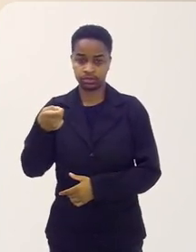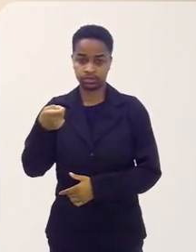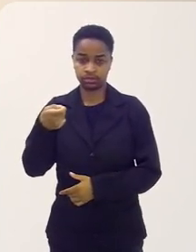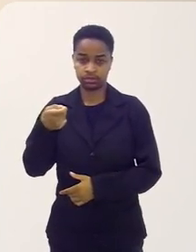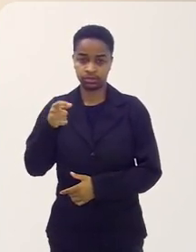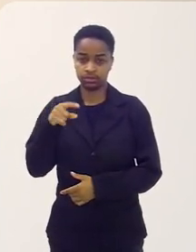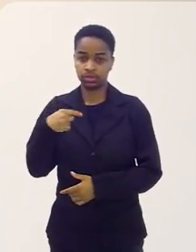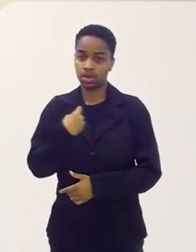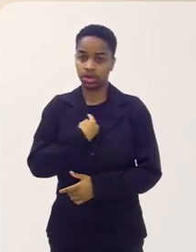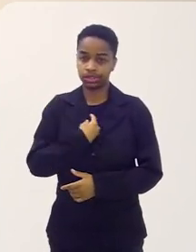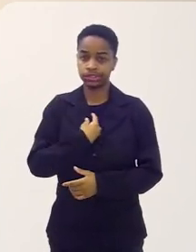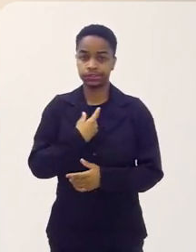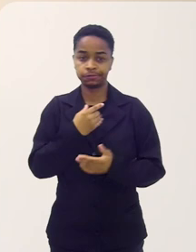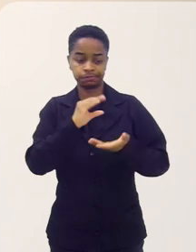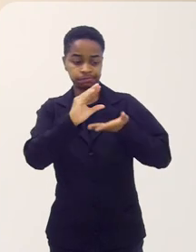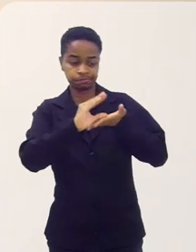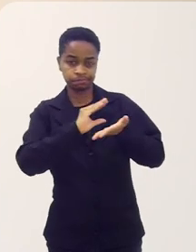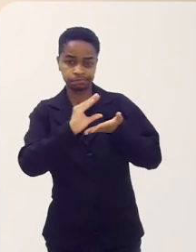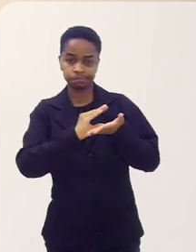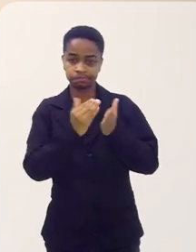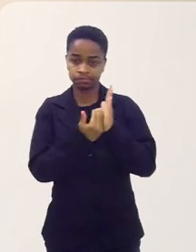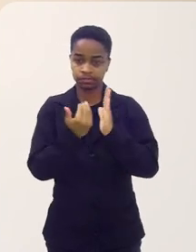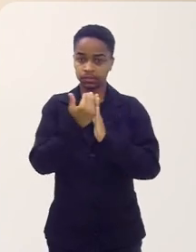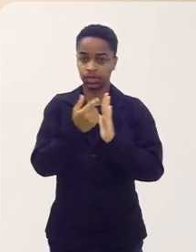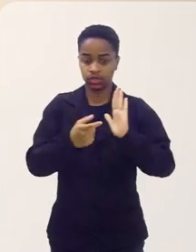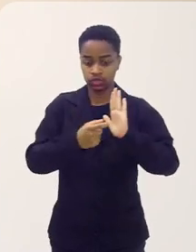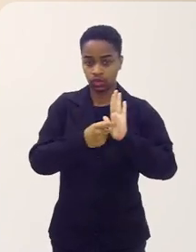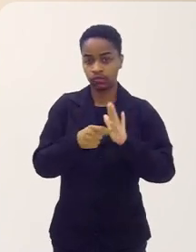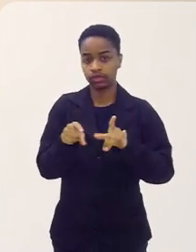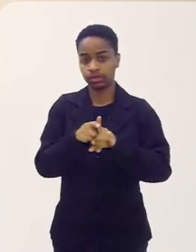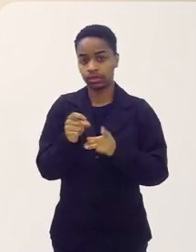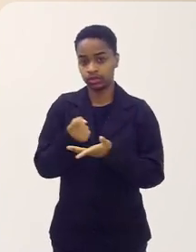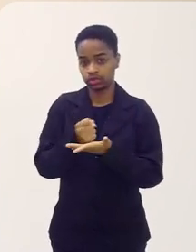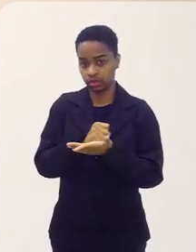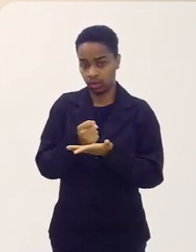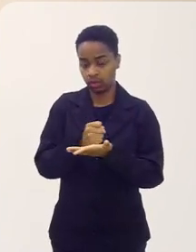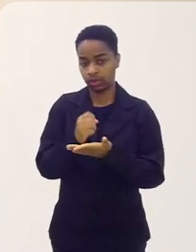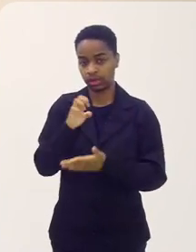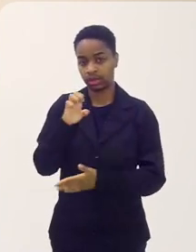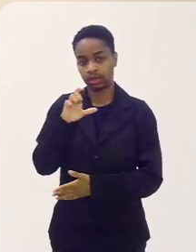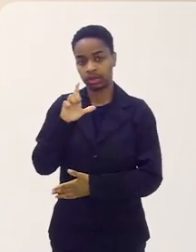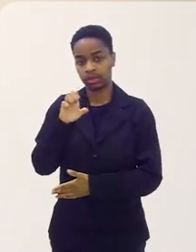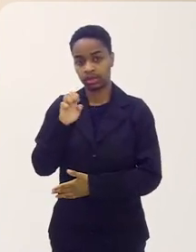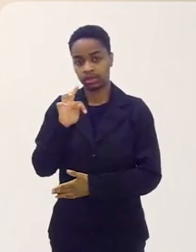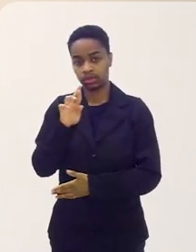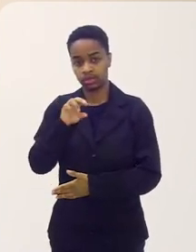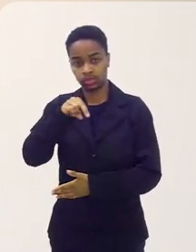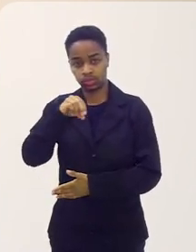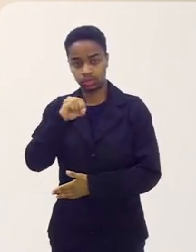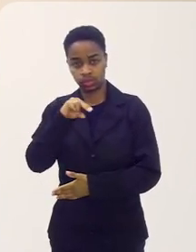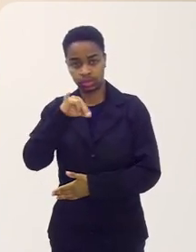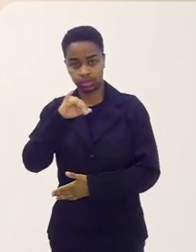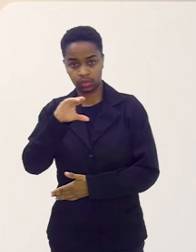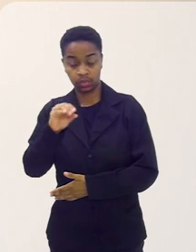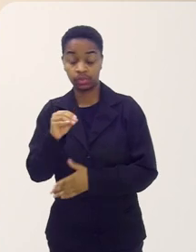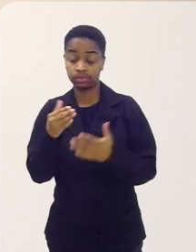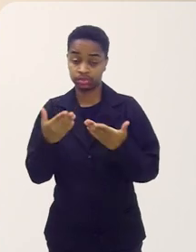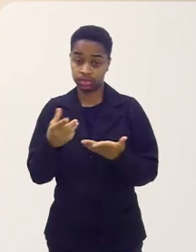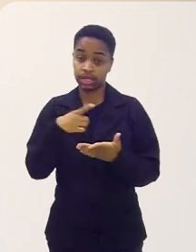a mais lucrativa, a parte de software e jogos eletrônicos. Então, dentro da indústria criativa, nós temos essa